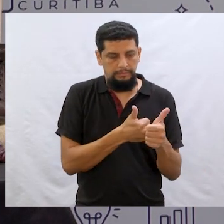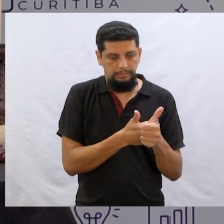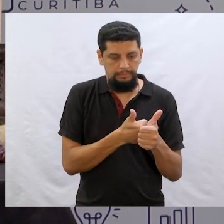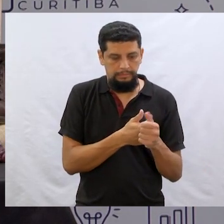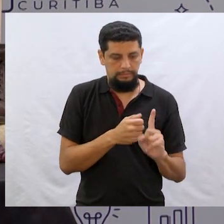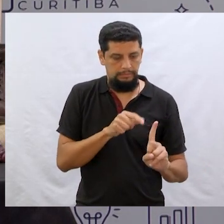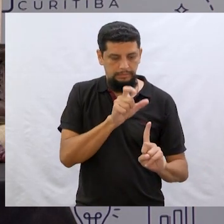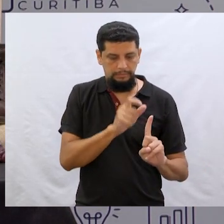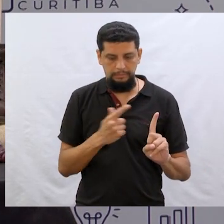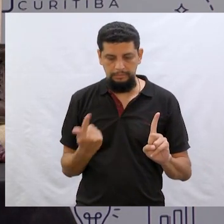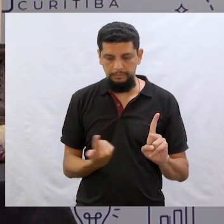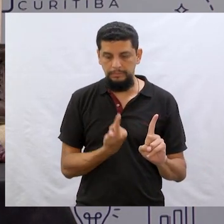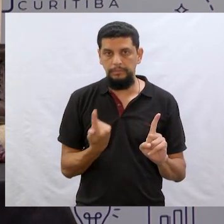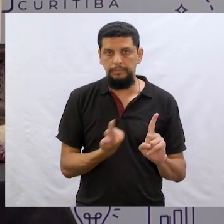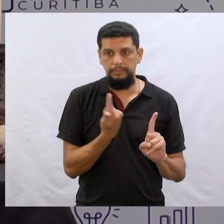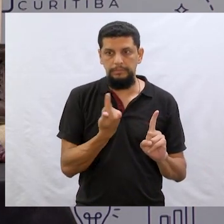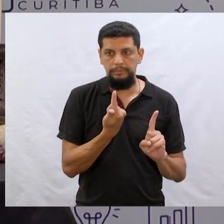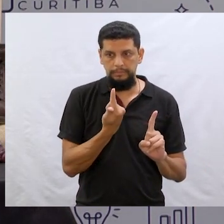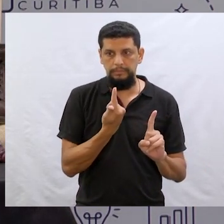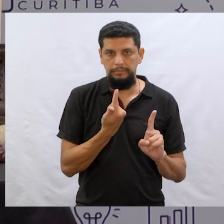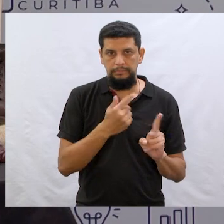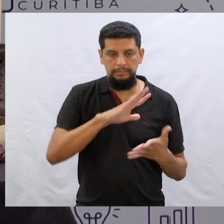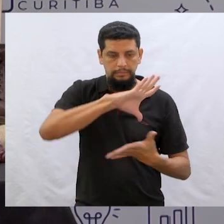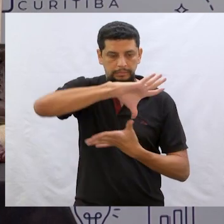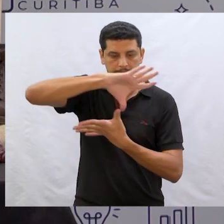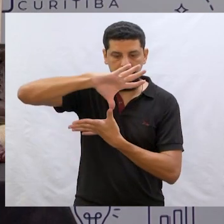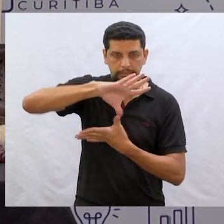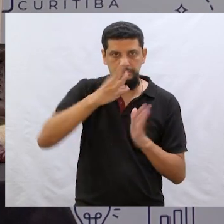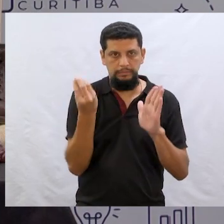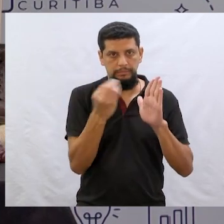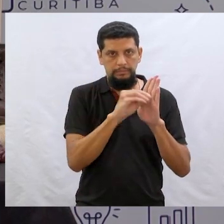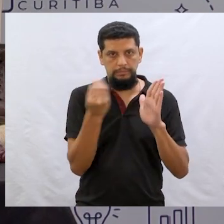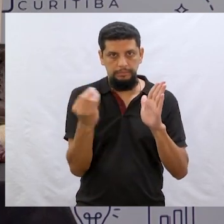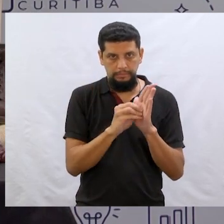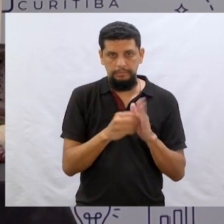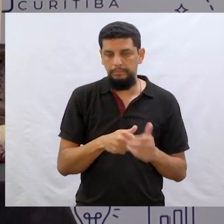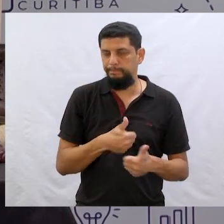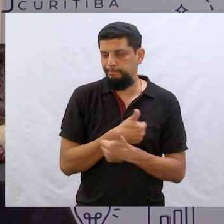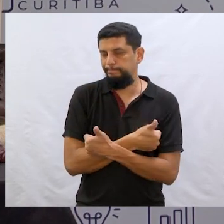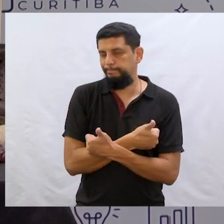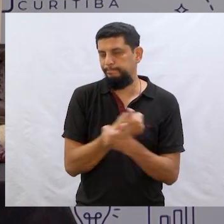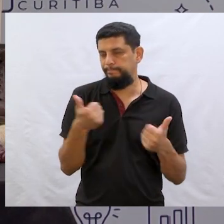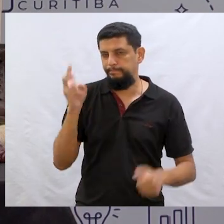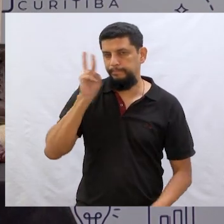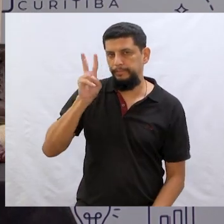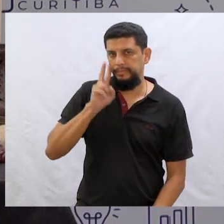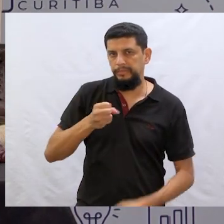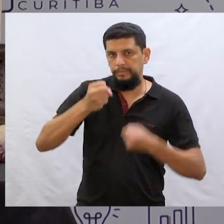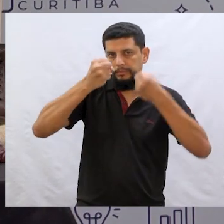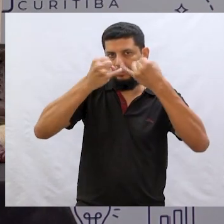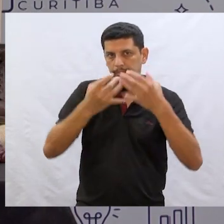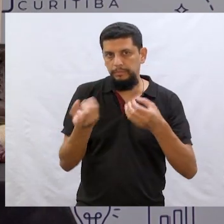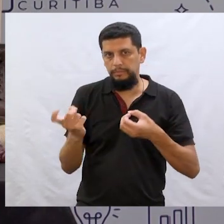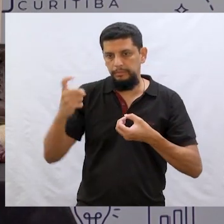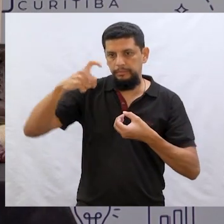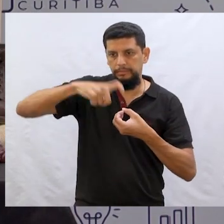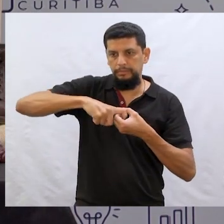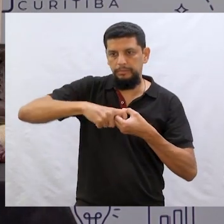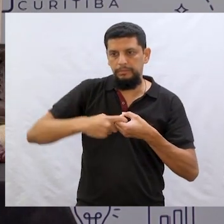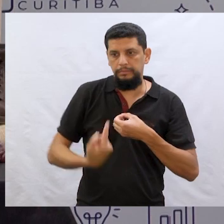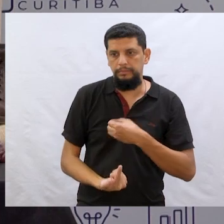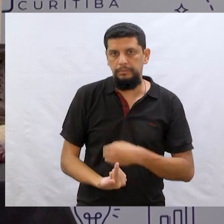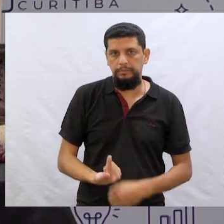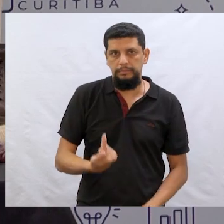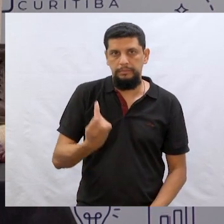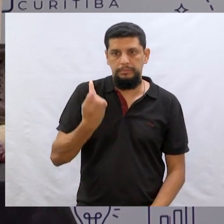do gigante da outra aula. E ele chega a encostar as nuvens. Olha só. Gente, muito bem. Lembram que eu falei que eu ia voltar um pouquinho na